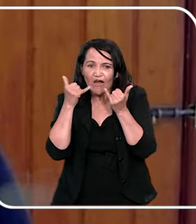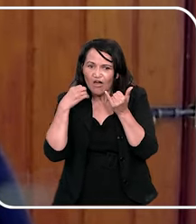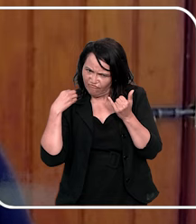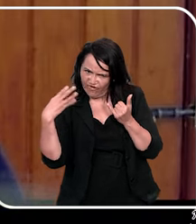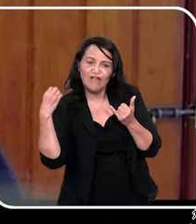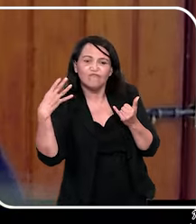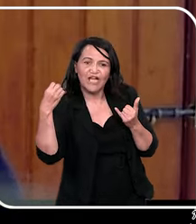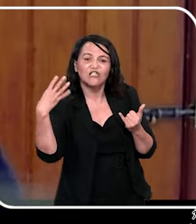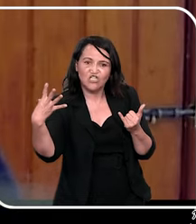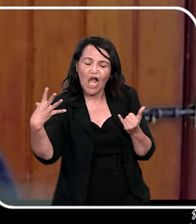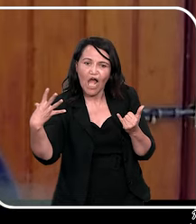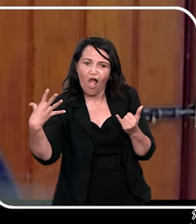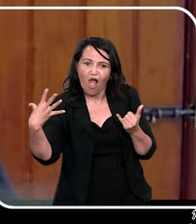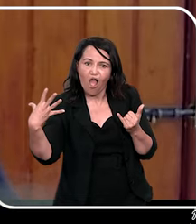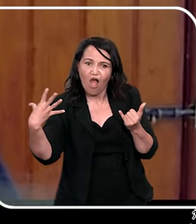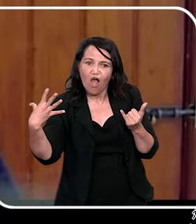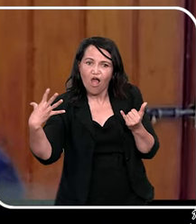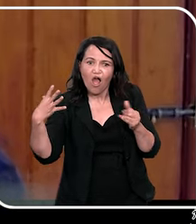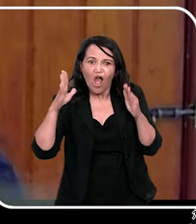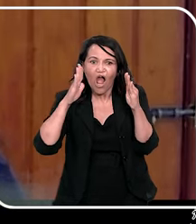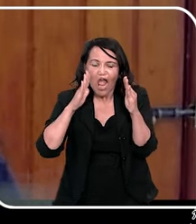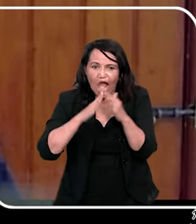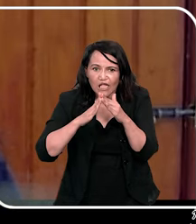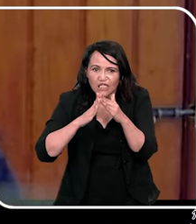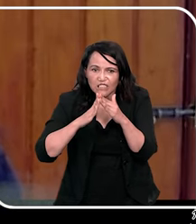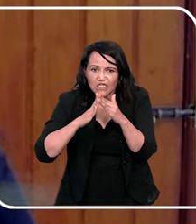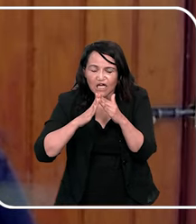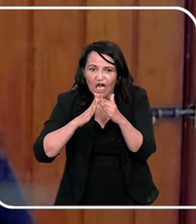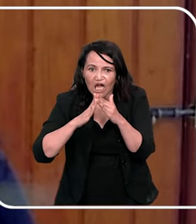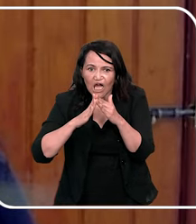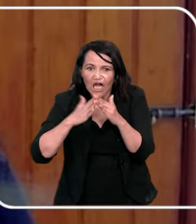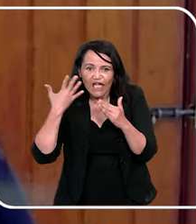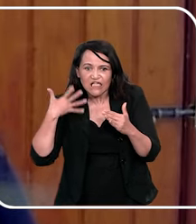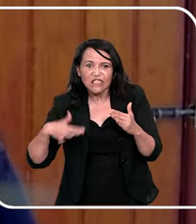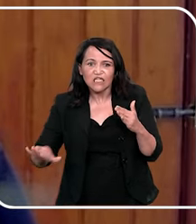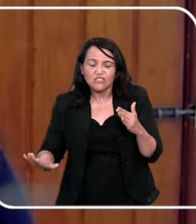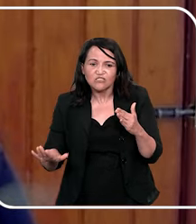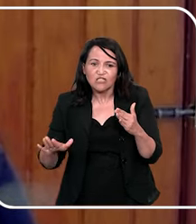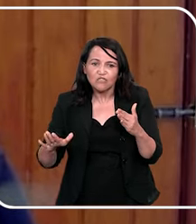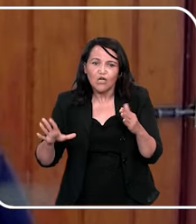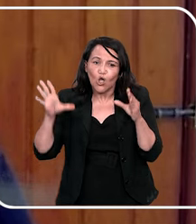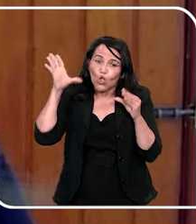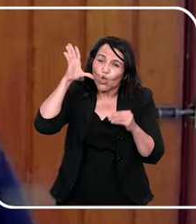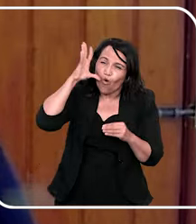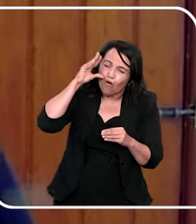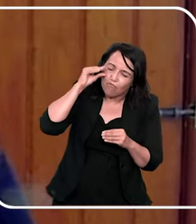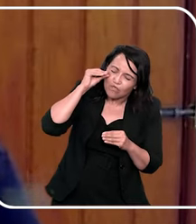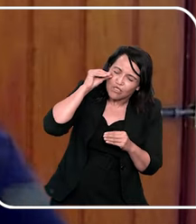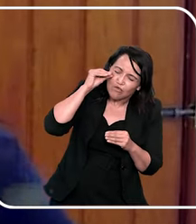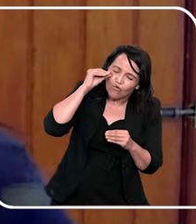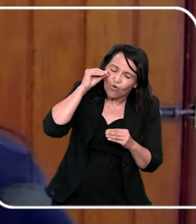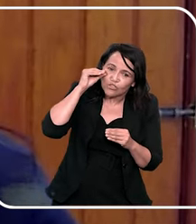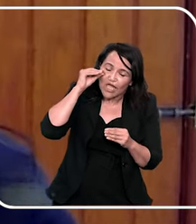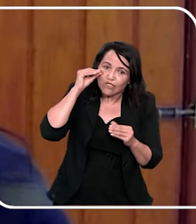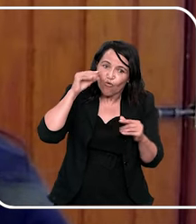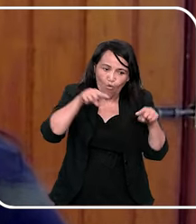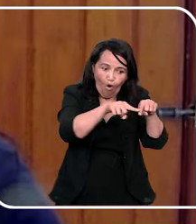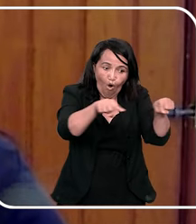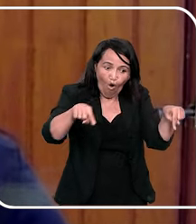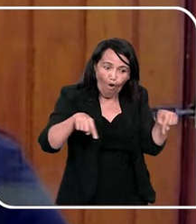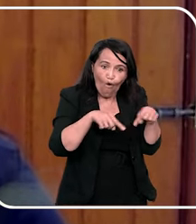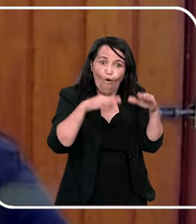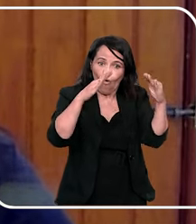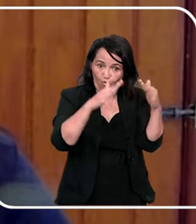vai em viagem de família, vai receber visita na sua casa, criança dormiu, eu já fiz isso muito, fica um quarto coletivo lá